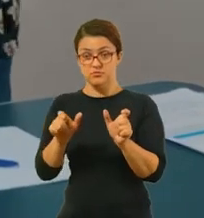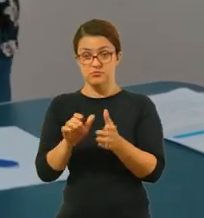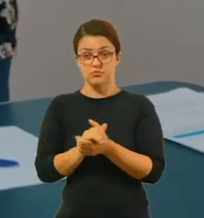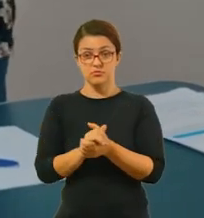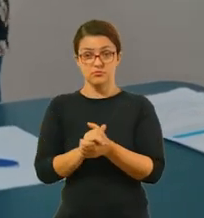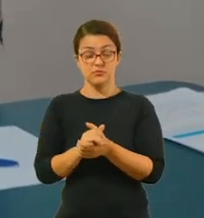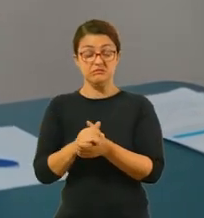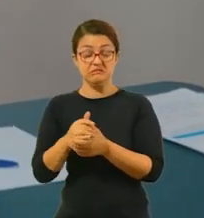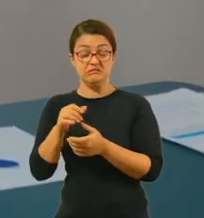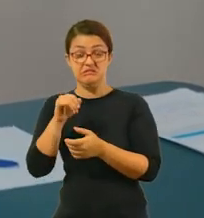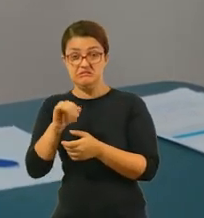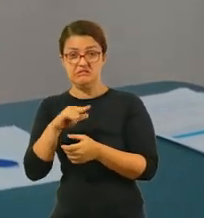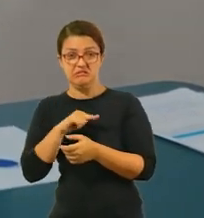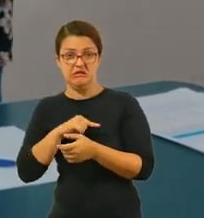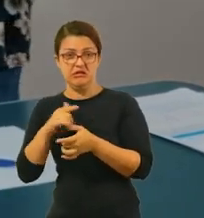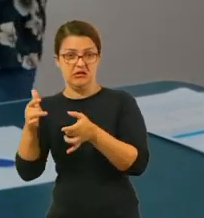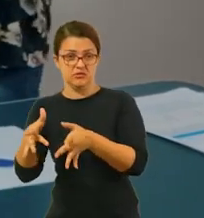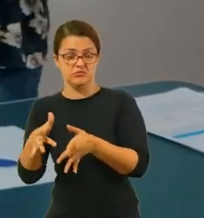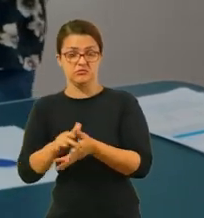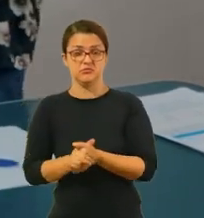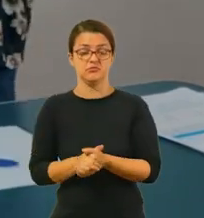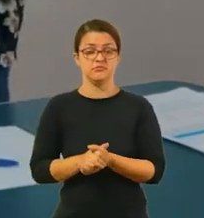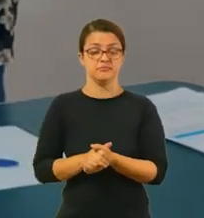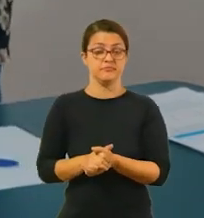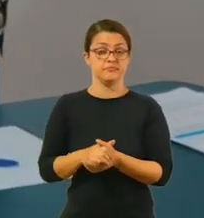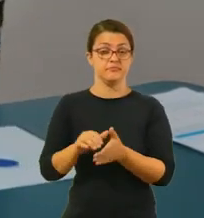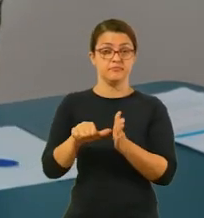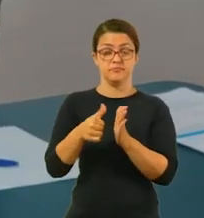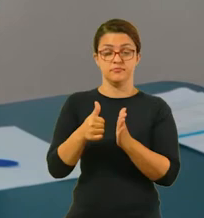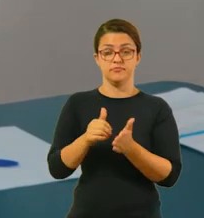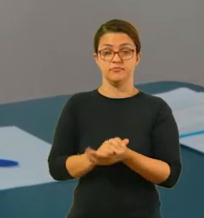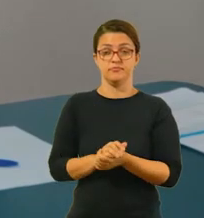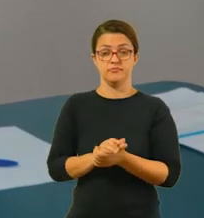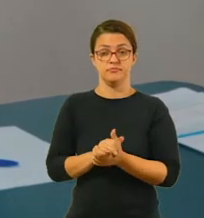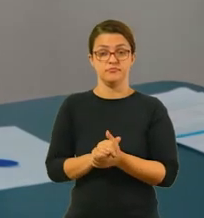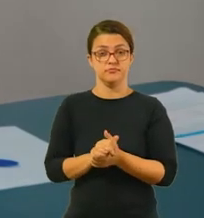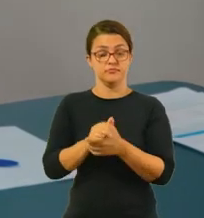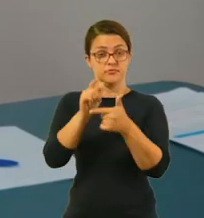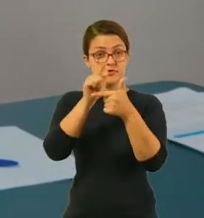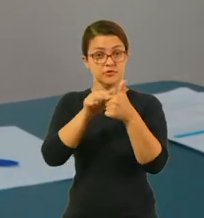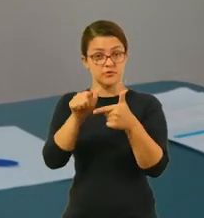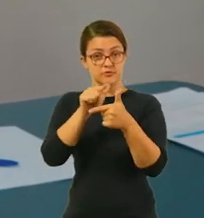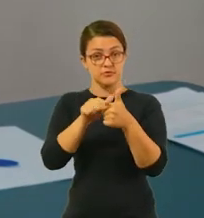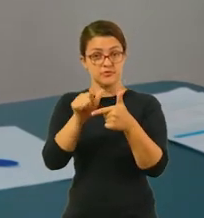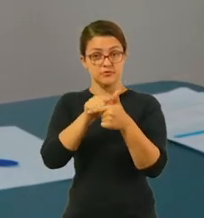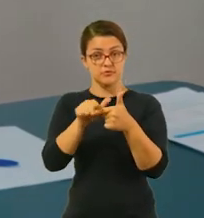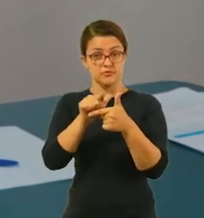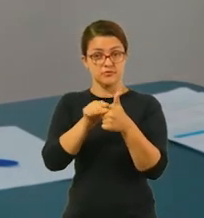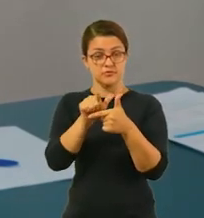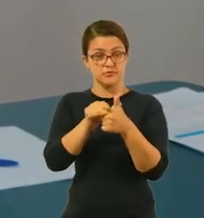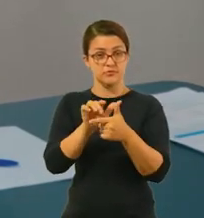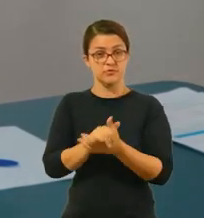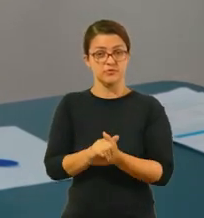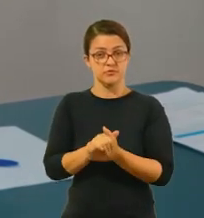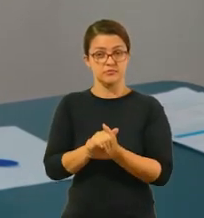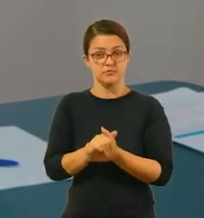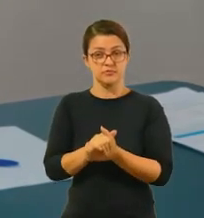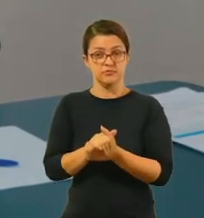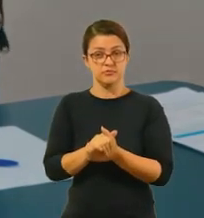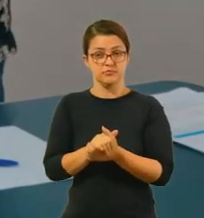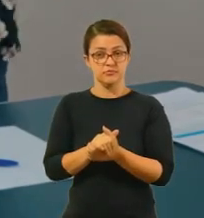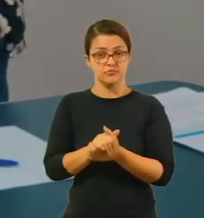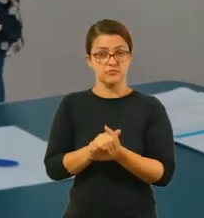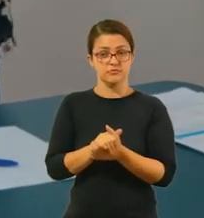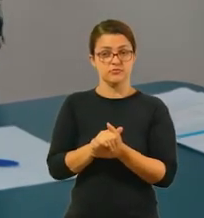cálculo é para realizar a divisão. Então, primeiro, a gente tem o dividendo, que é o valor a ser dividido,